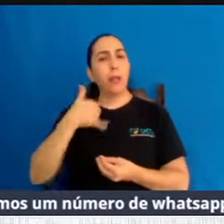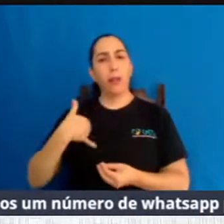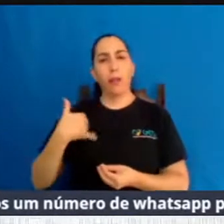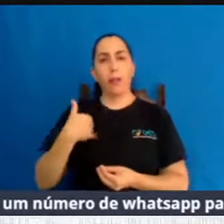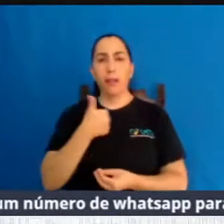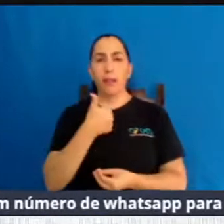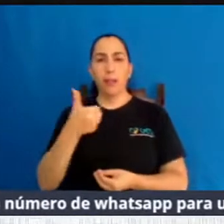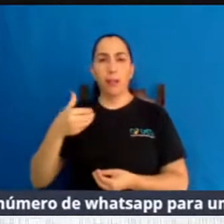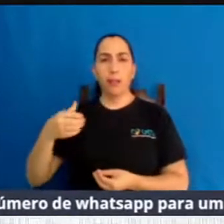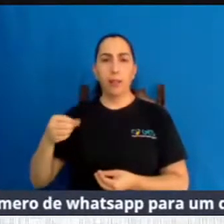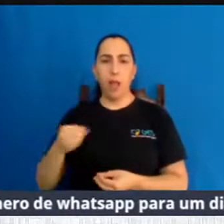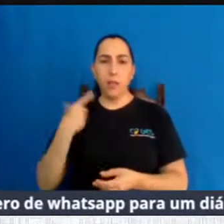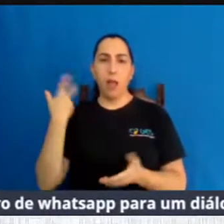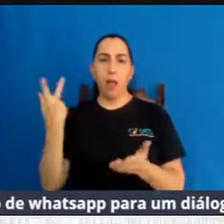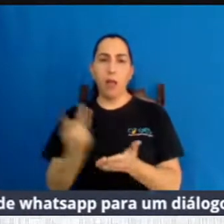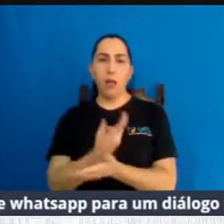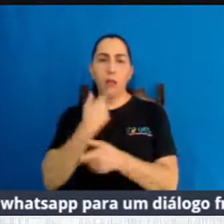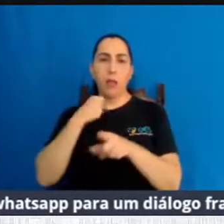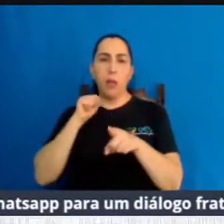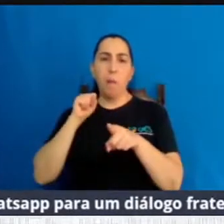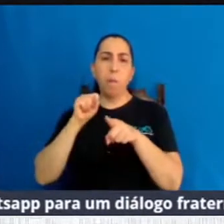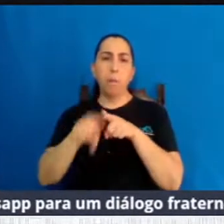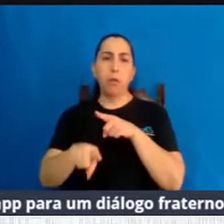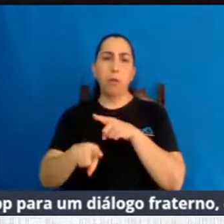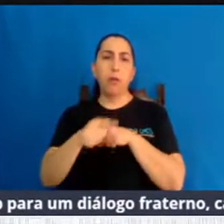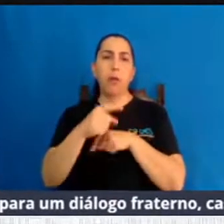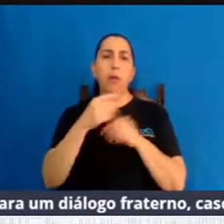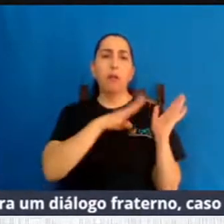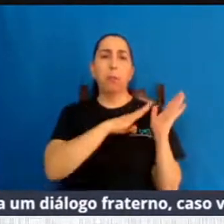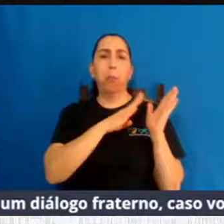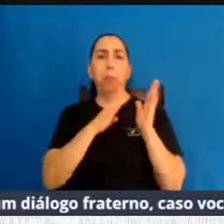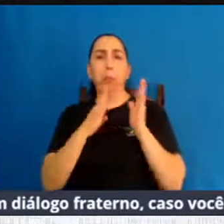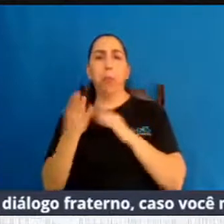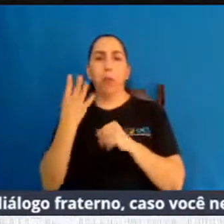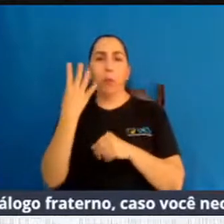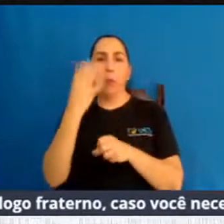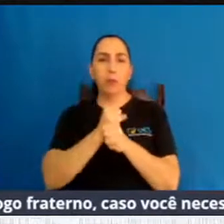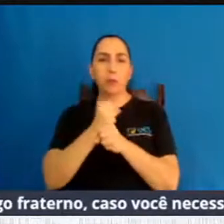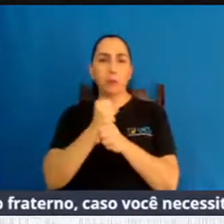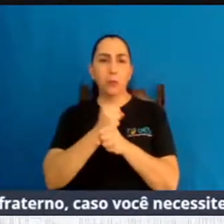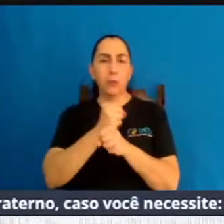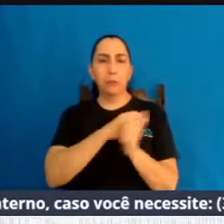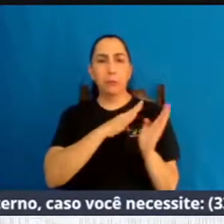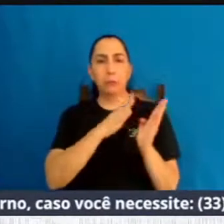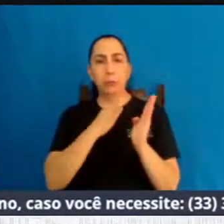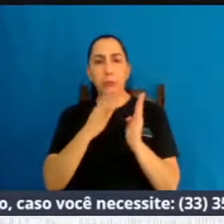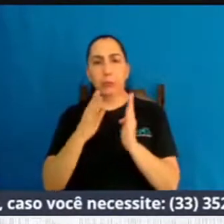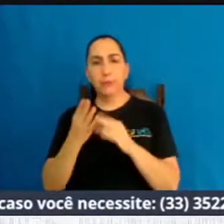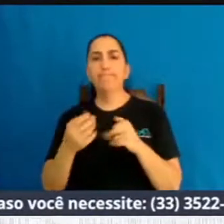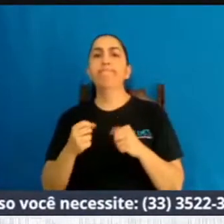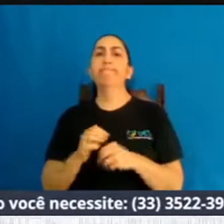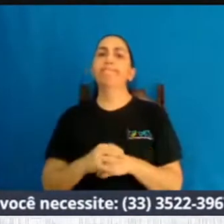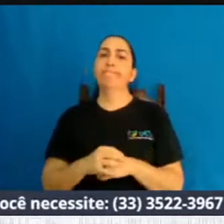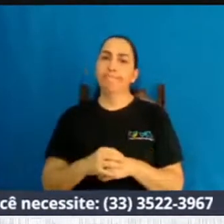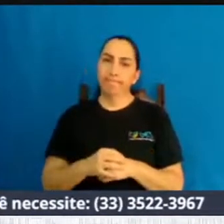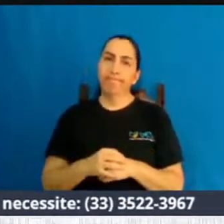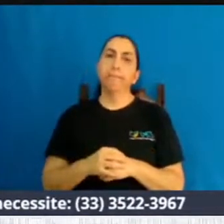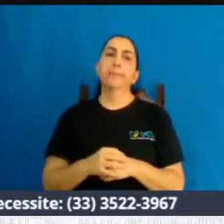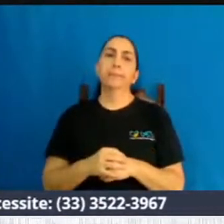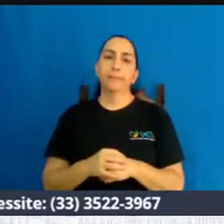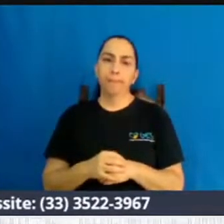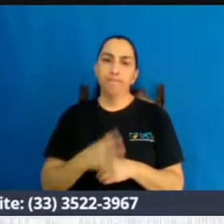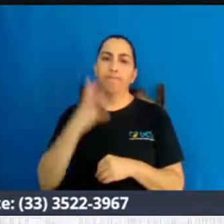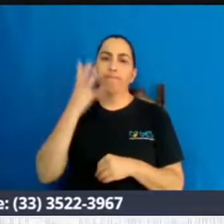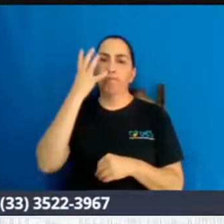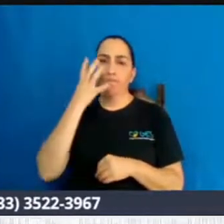aborto no caso da menina de 10 anos que foi estuprada pelo tio durante 4 anos? É caso lamentável que aconteceu,